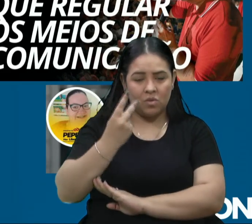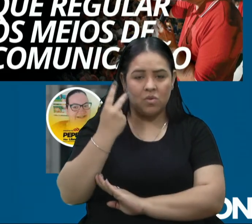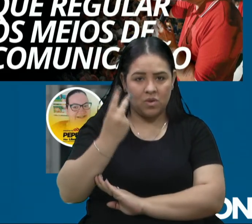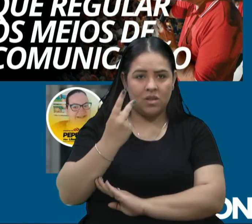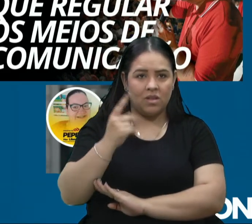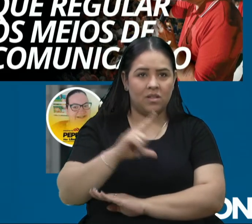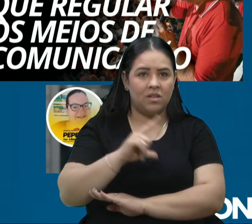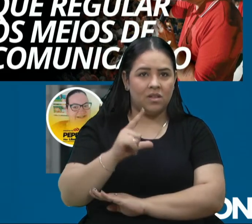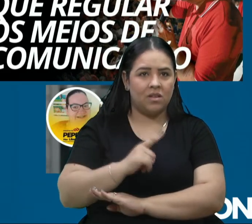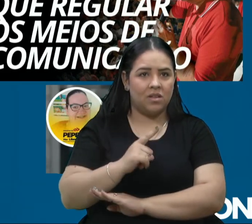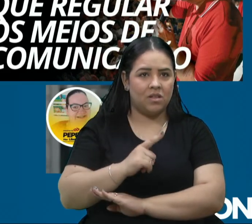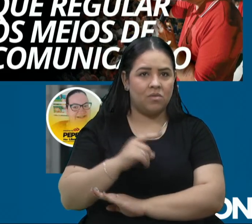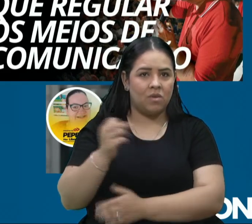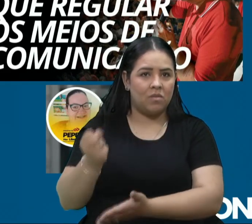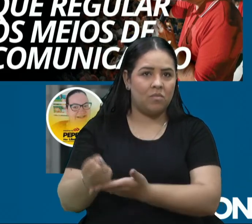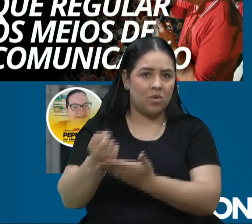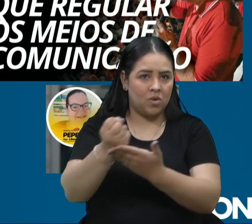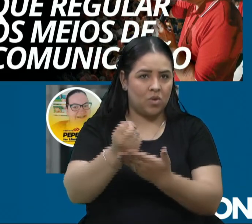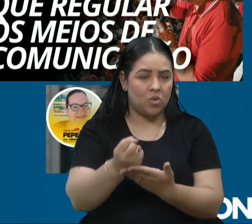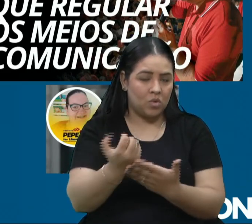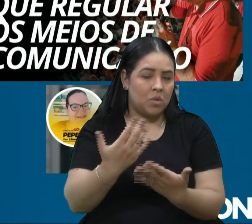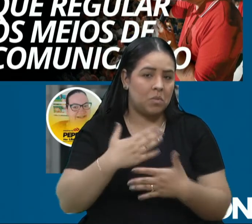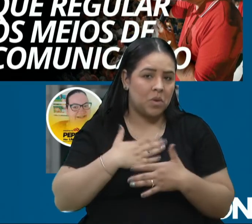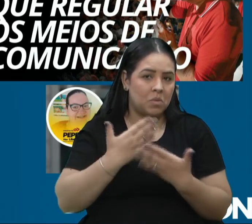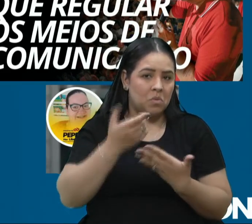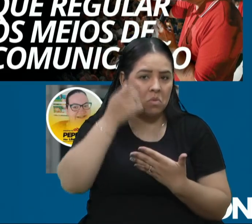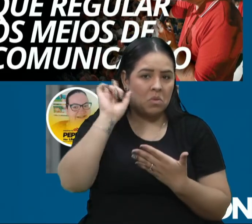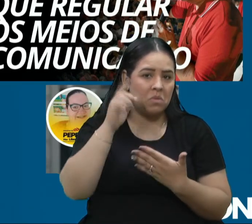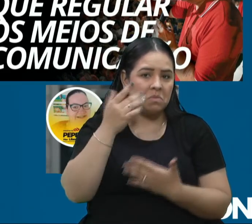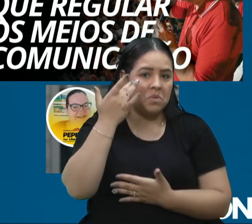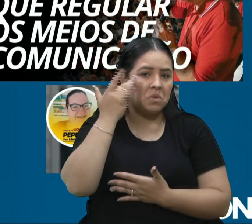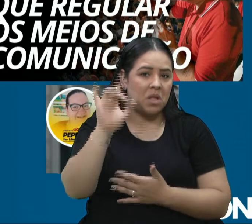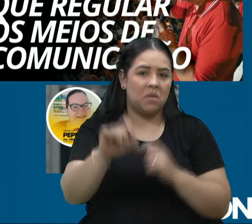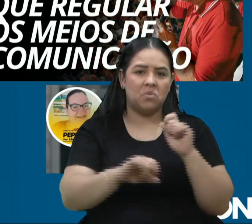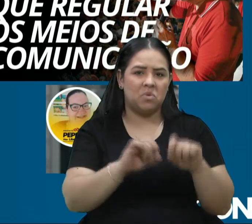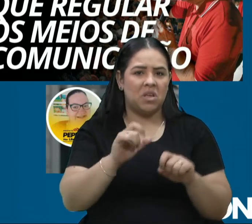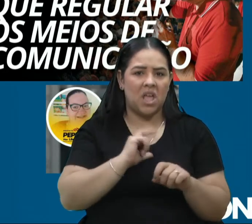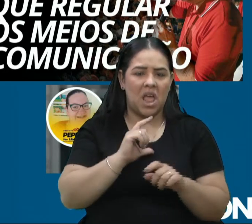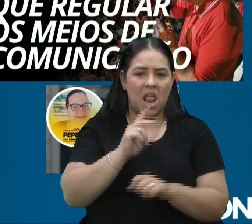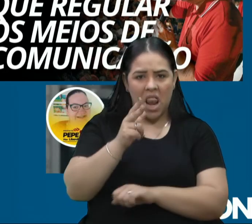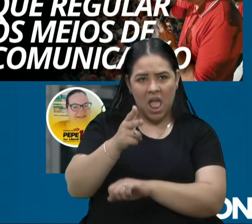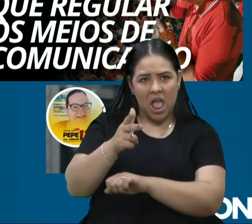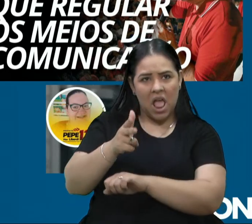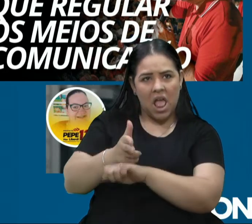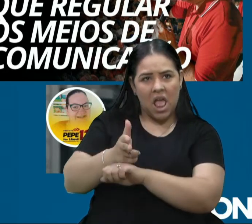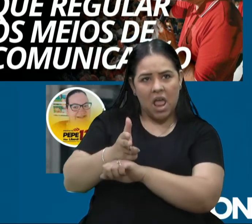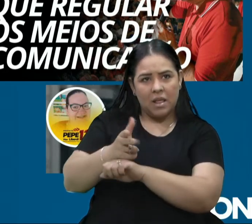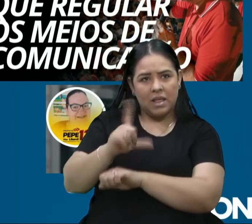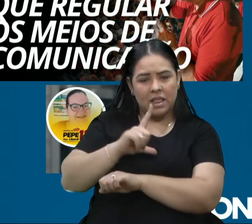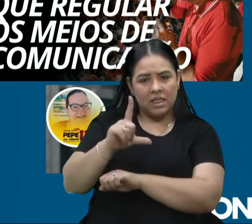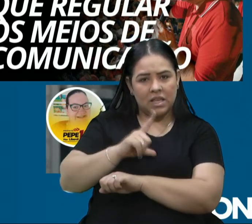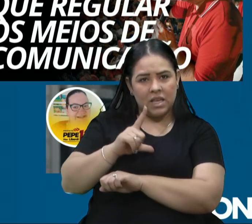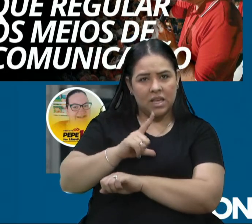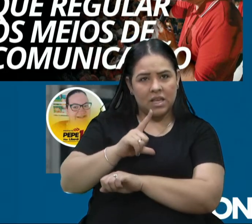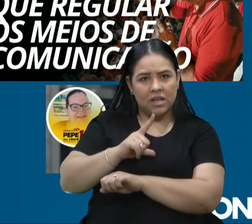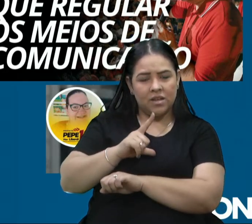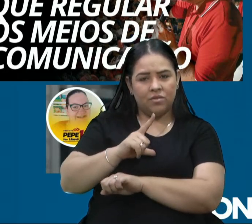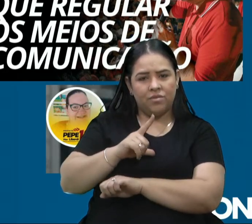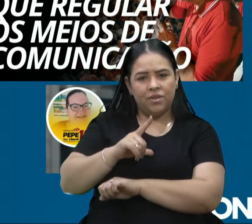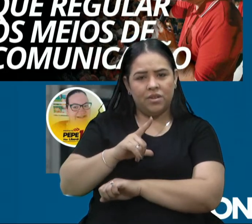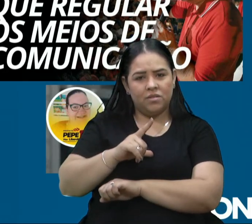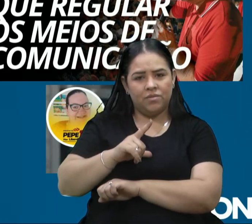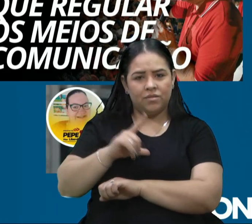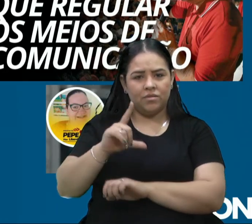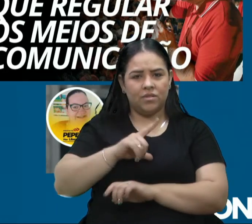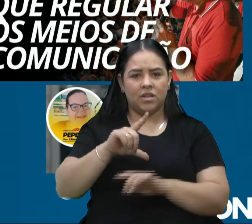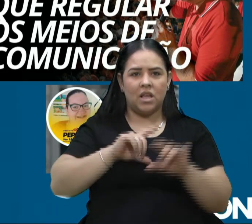apoiador meu ontem, segurando uma, não sei que arma que é ali, não entendo muito, mas com símbolo comunista. E ela, no próprio pioneiro,